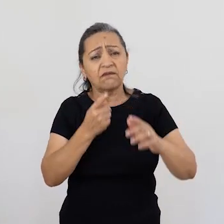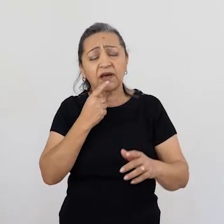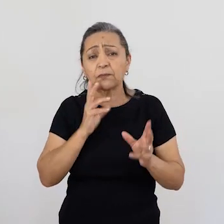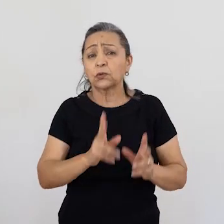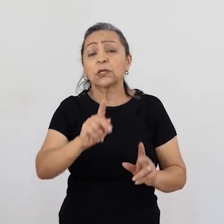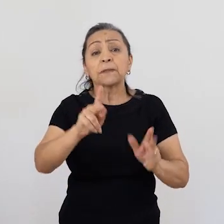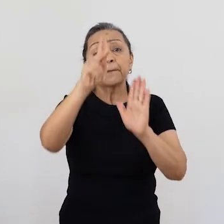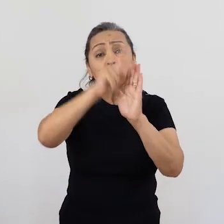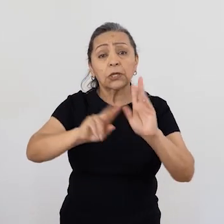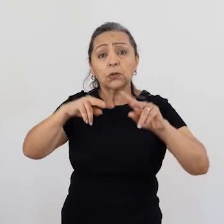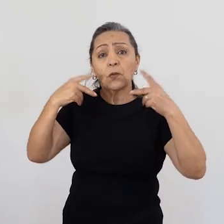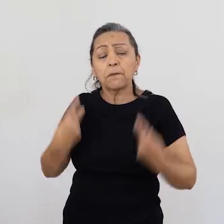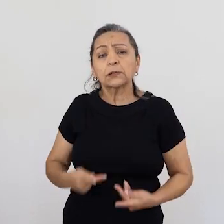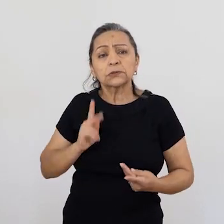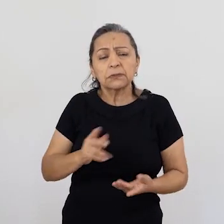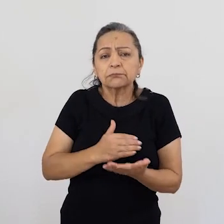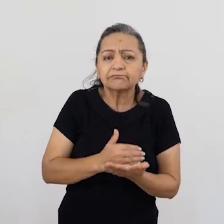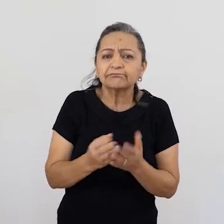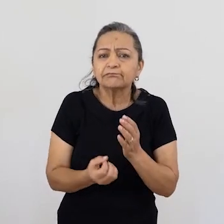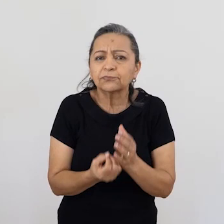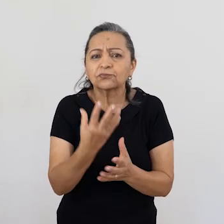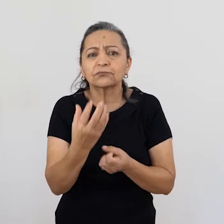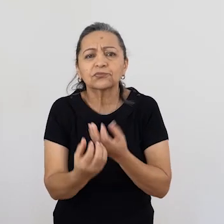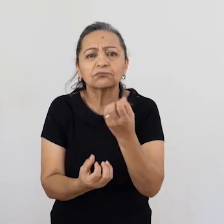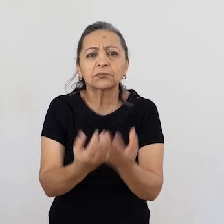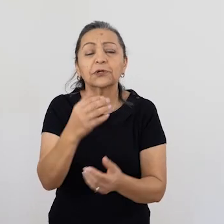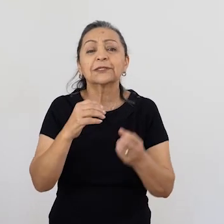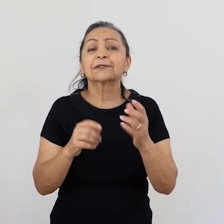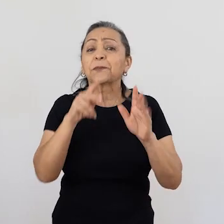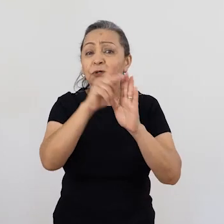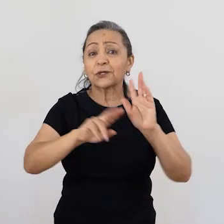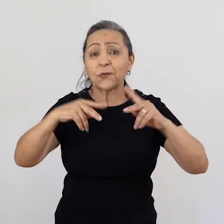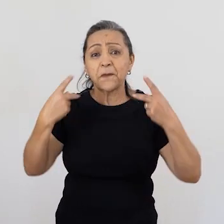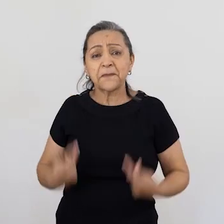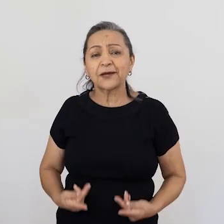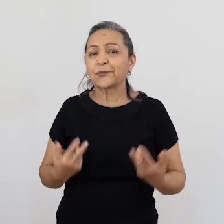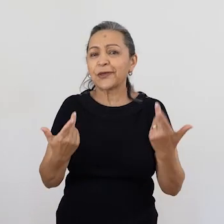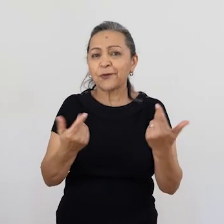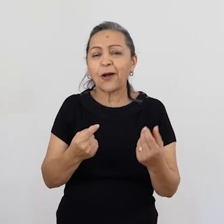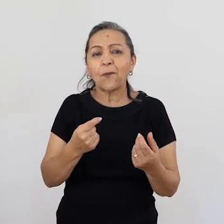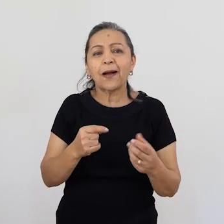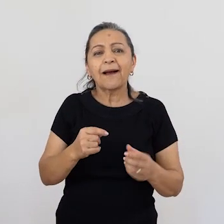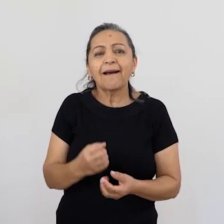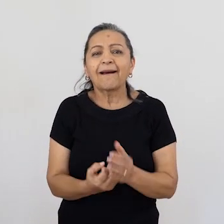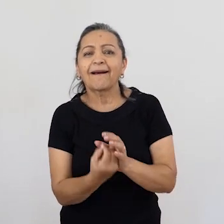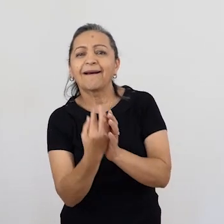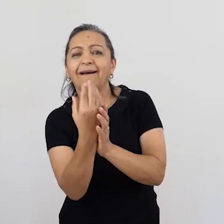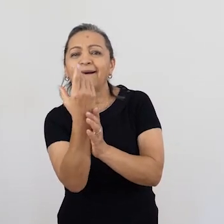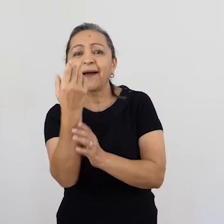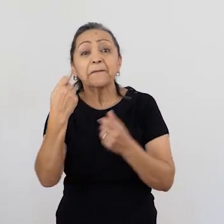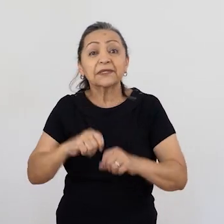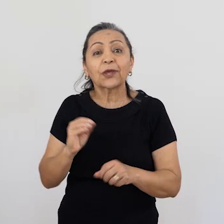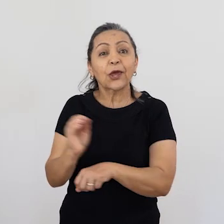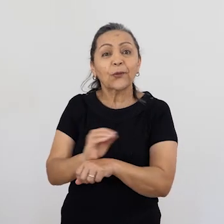o projeto humano está florescendo. Então, esse florescimento do projeto humano é como uma plantinha num jardim. Você